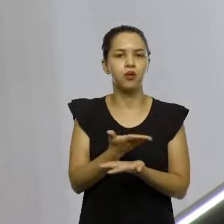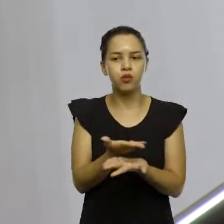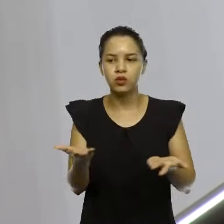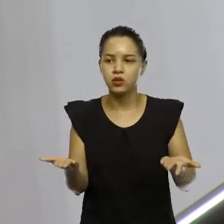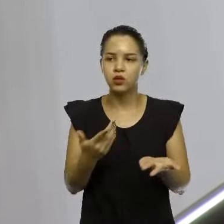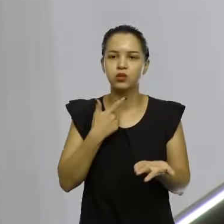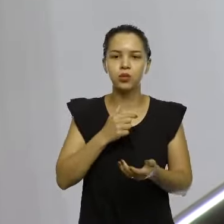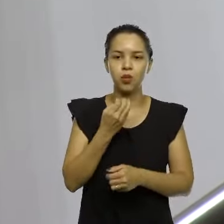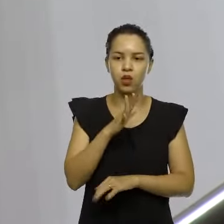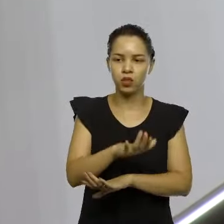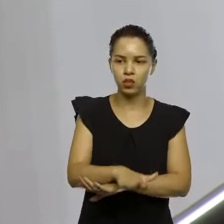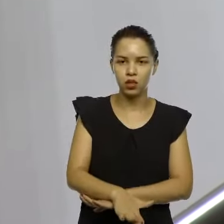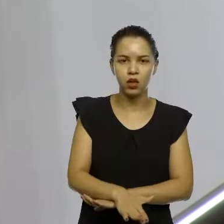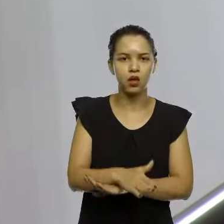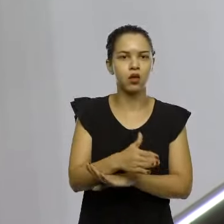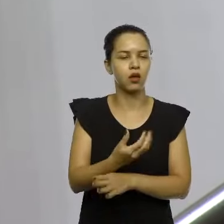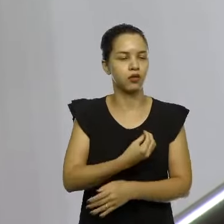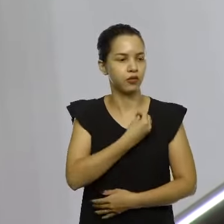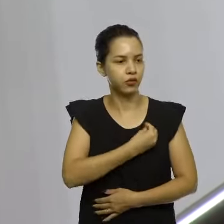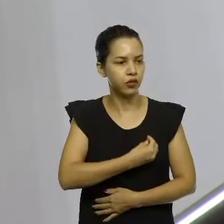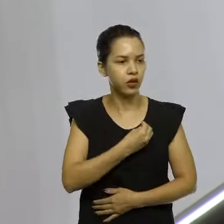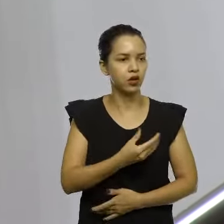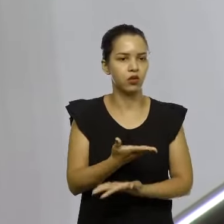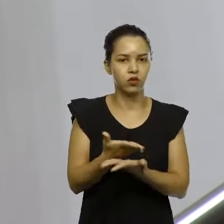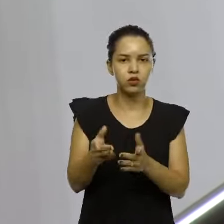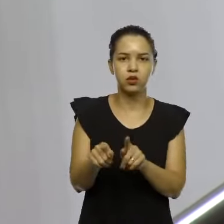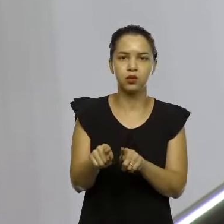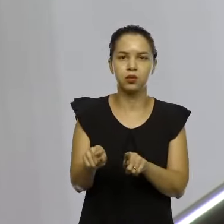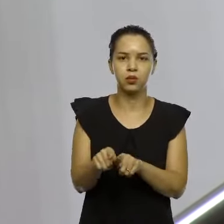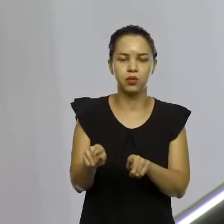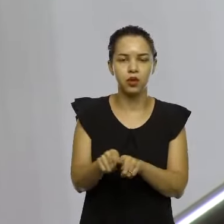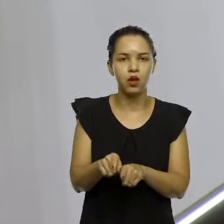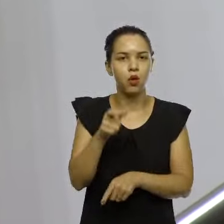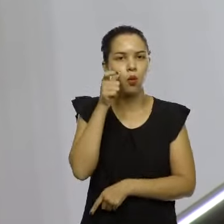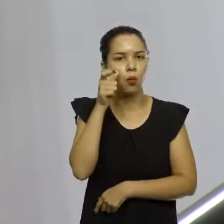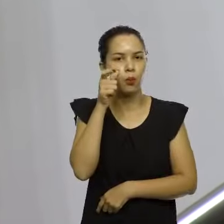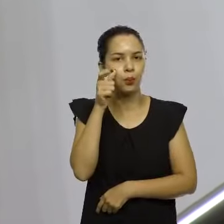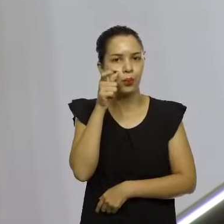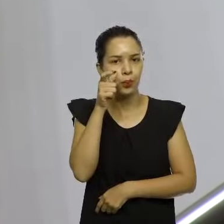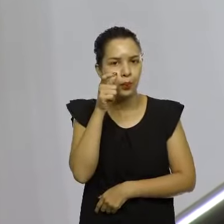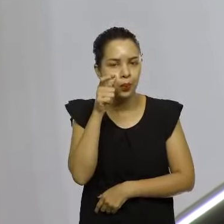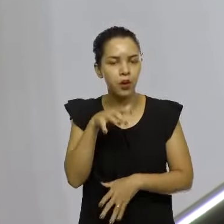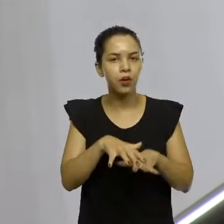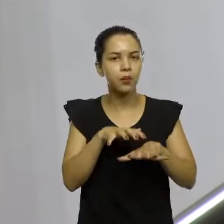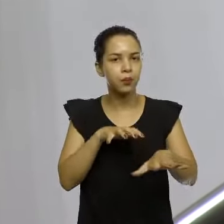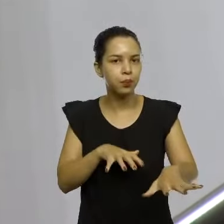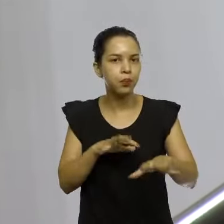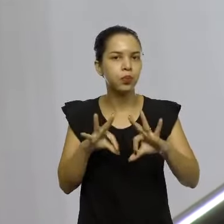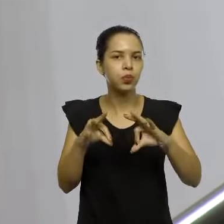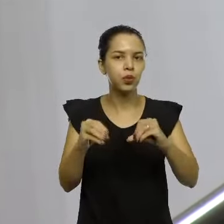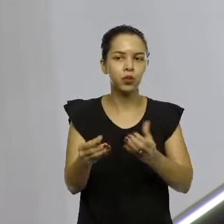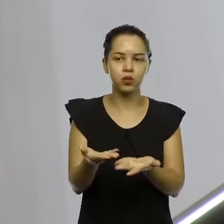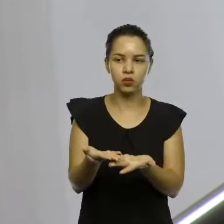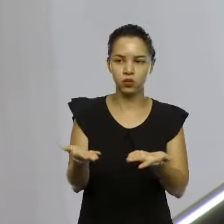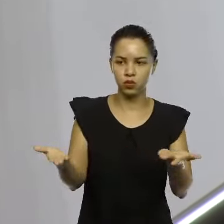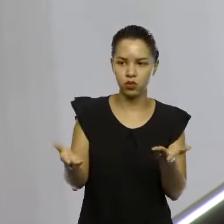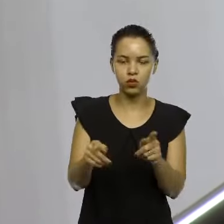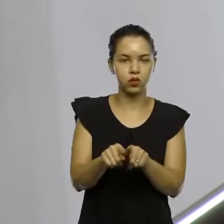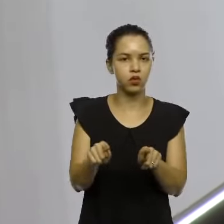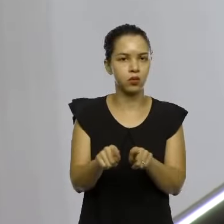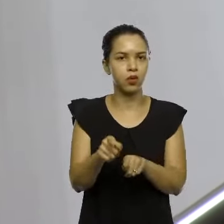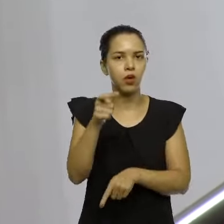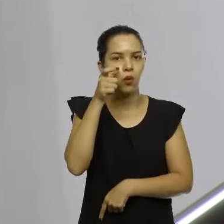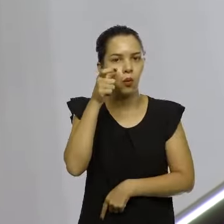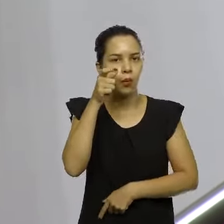presentes nesta casa, os demais que nos acompanham de forma virtual, todos aqueles que acompanham a